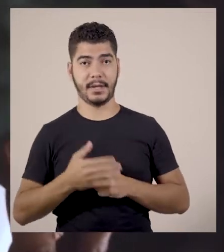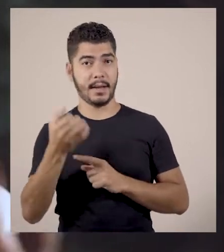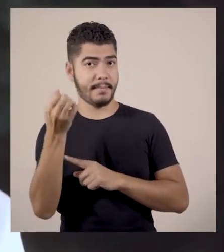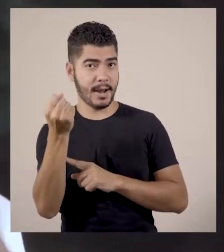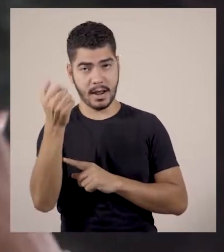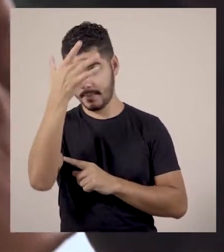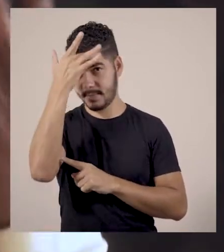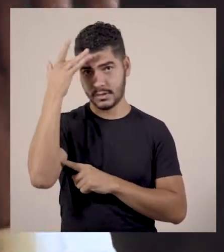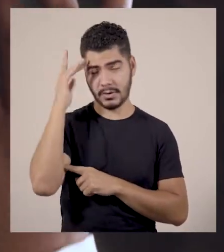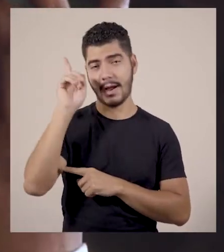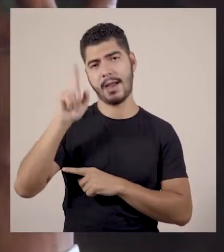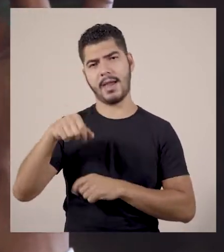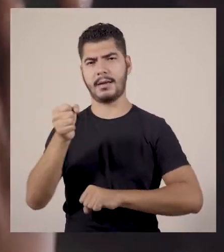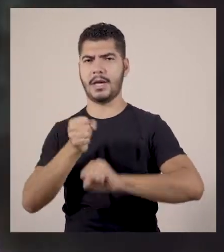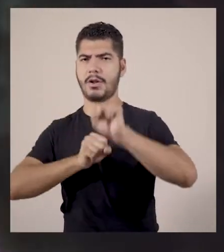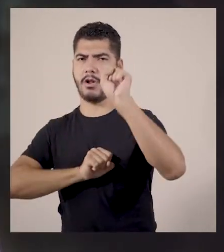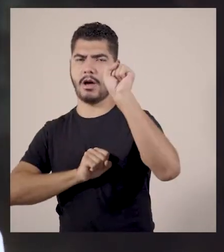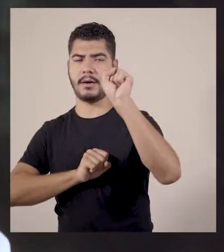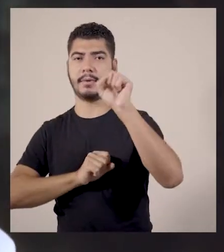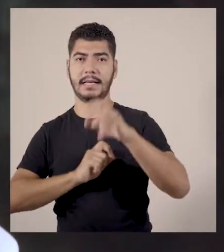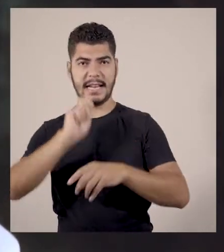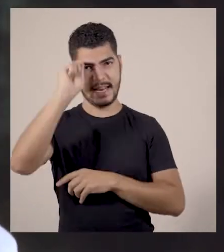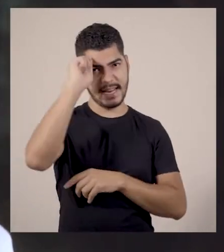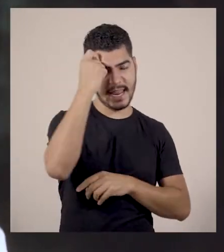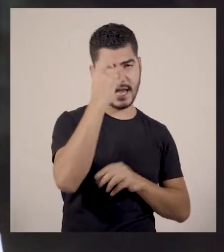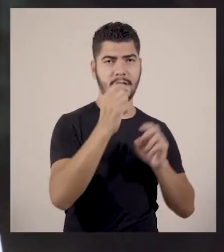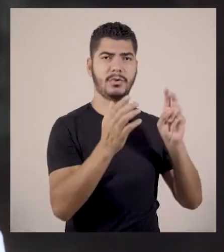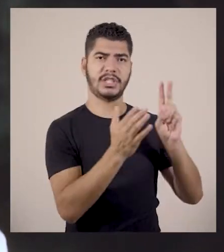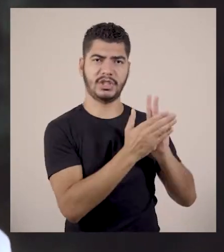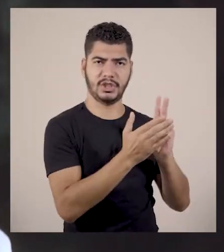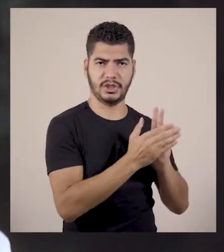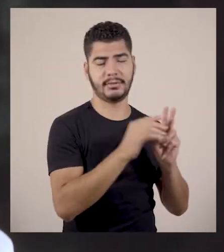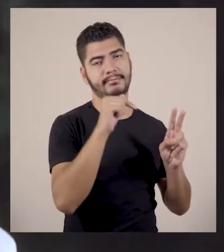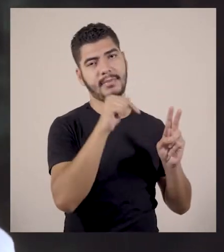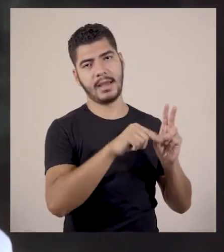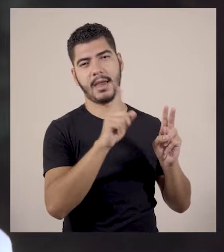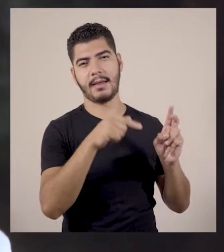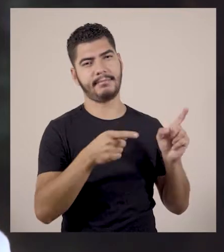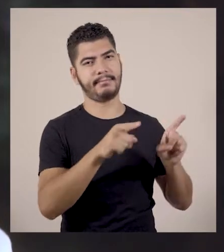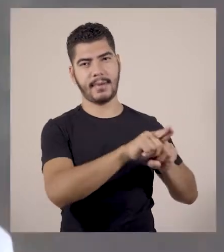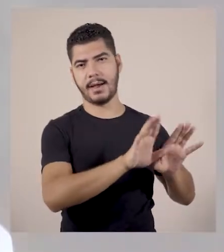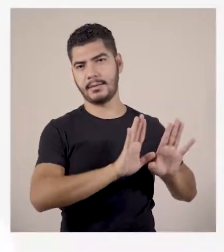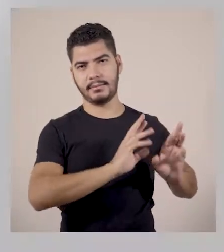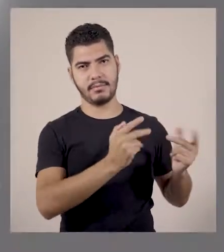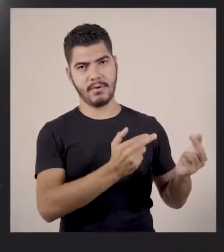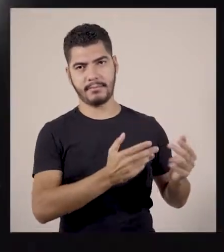branco como o herói, o negro e o indígena como o Paris.